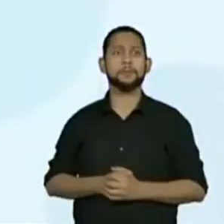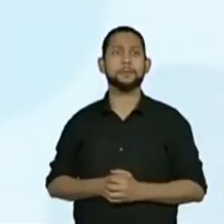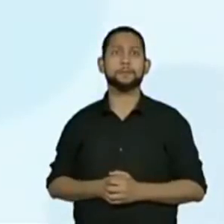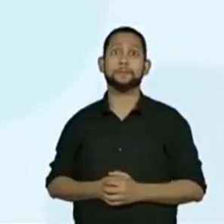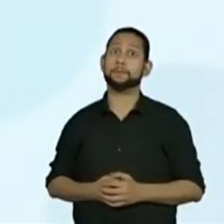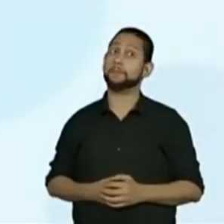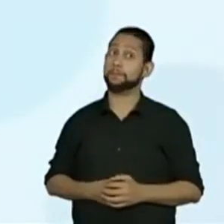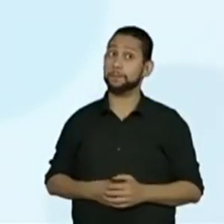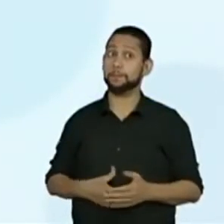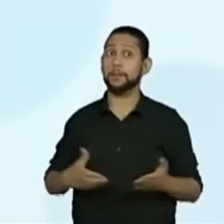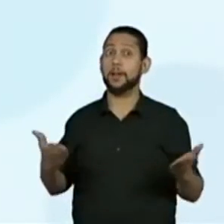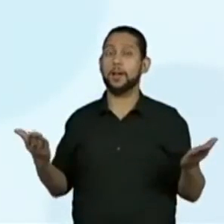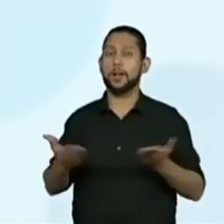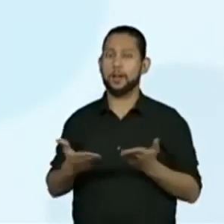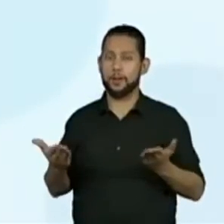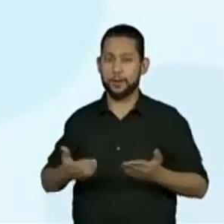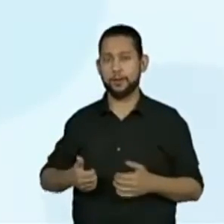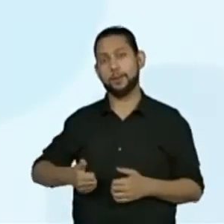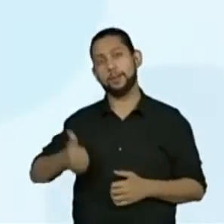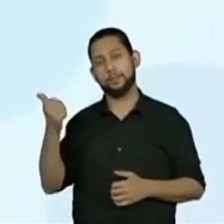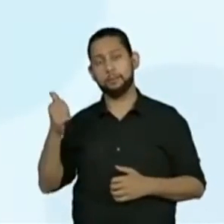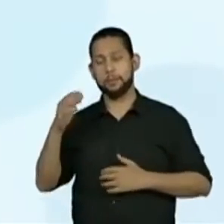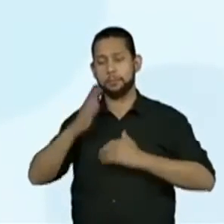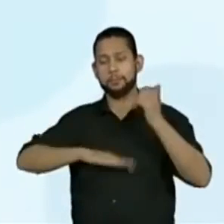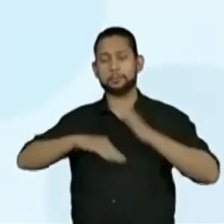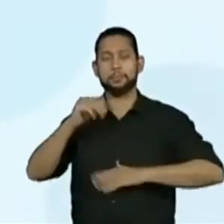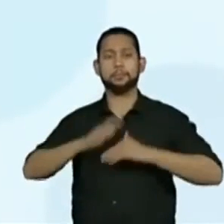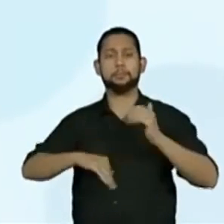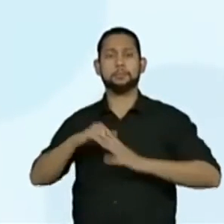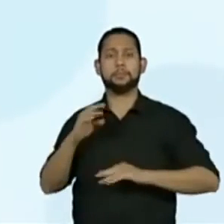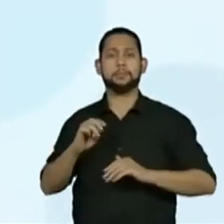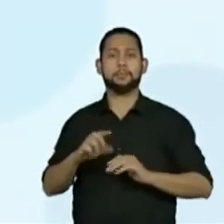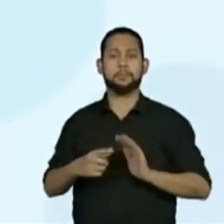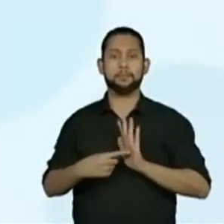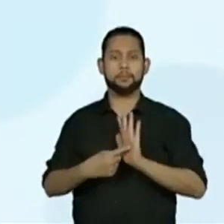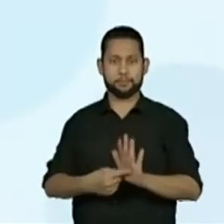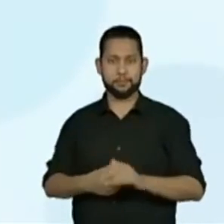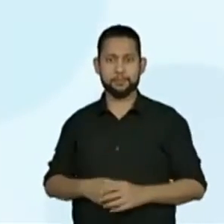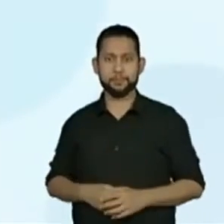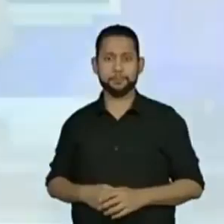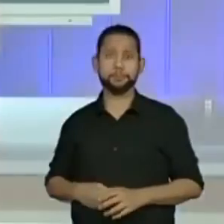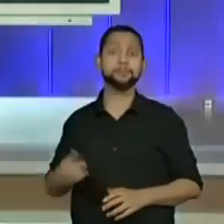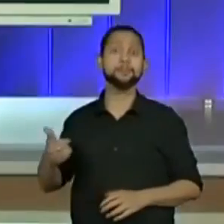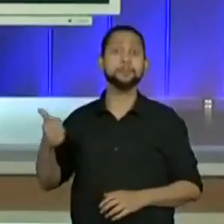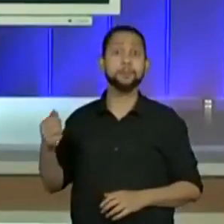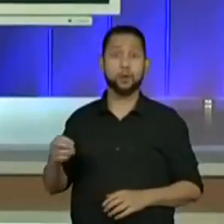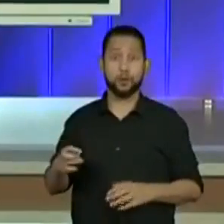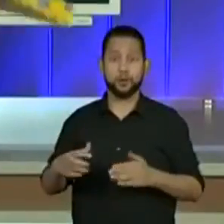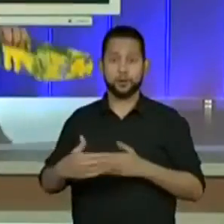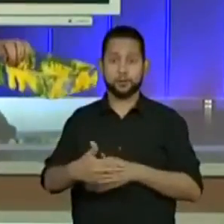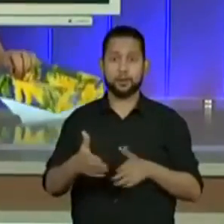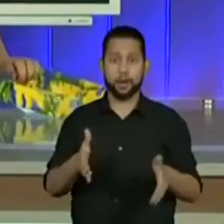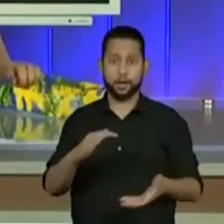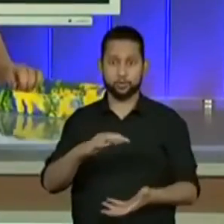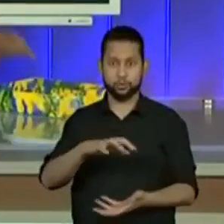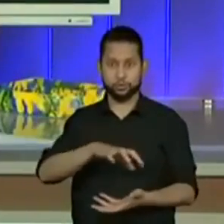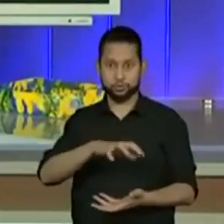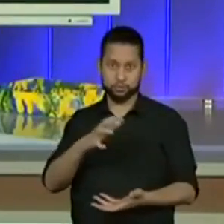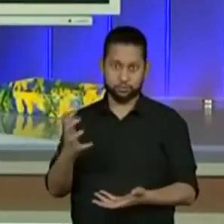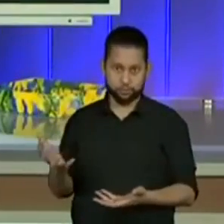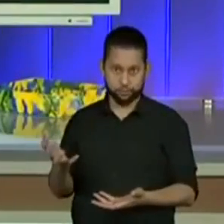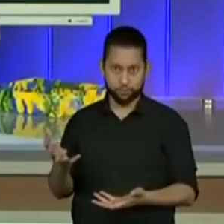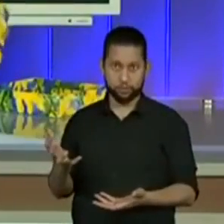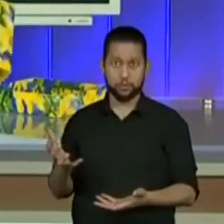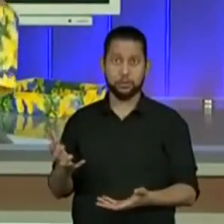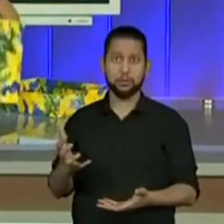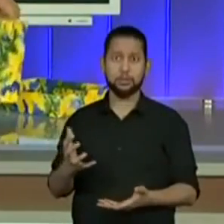Ah, mas agora a gente vai fazer tudo isso na prática. Vamos lá. Eu tenho aqui uma caixa de presente com algumas